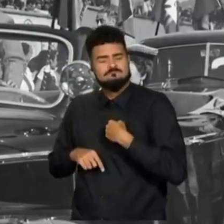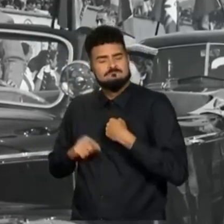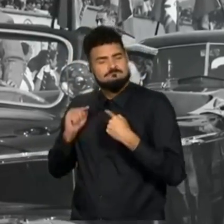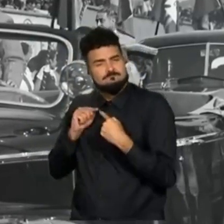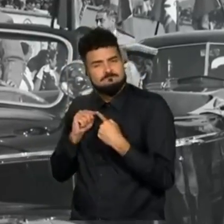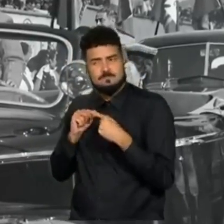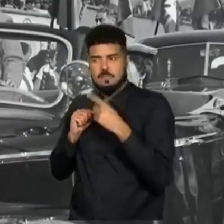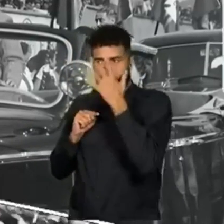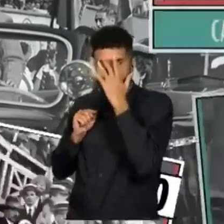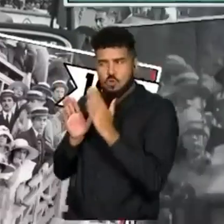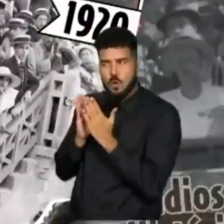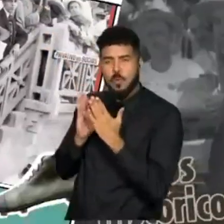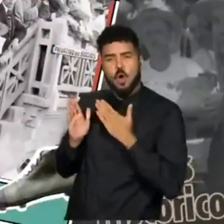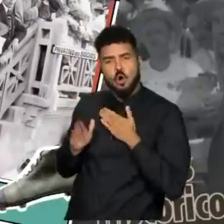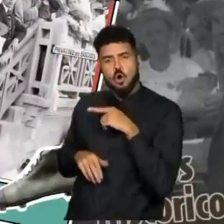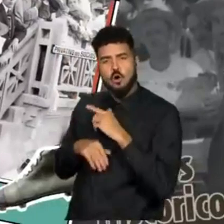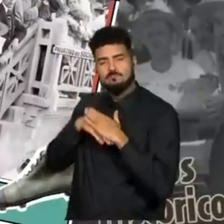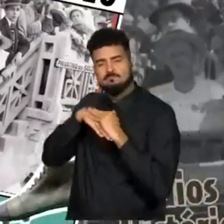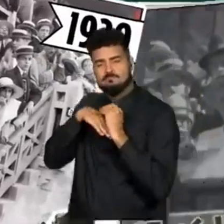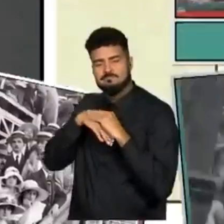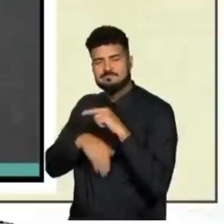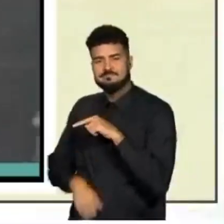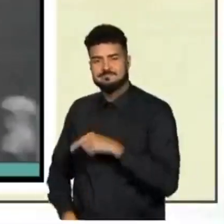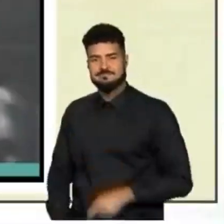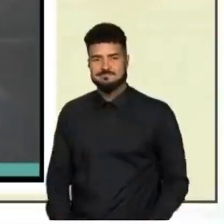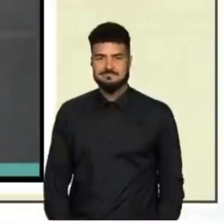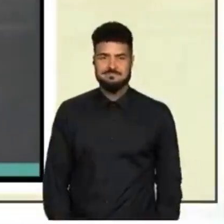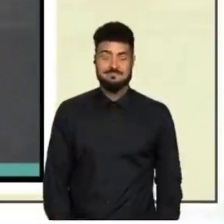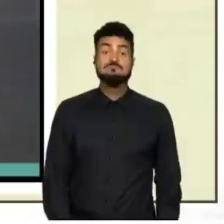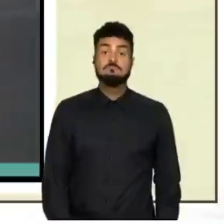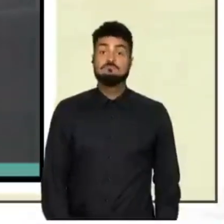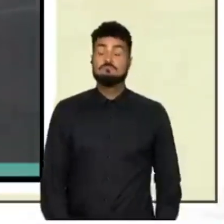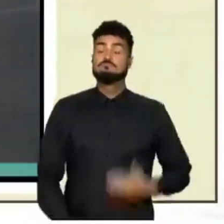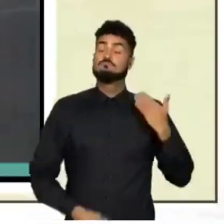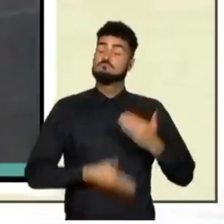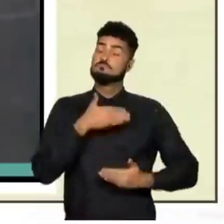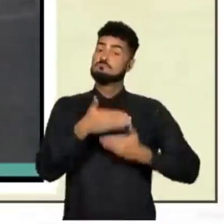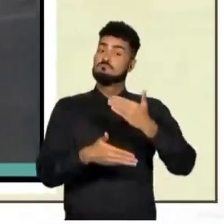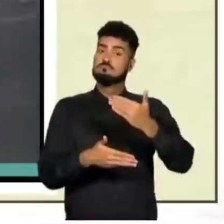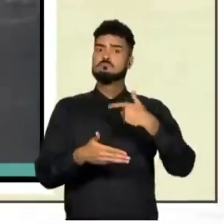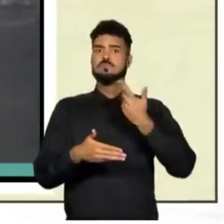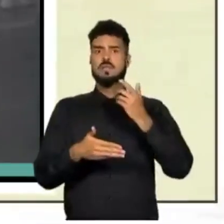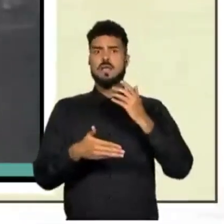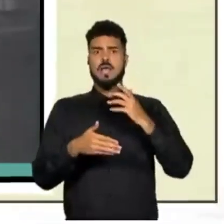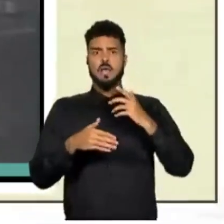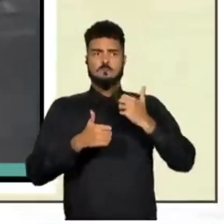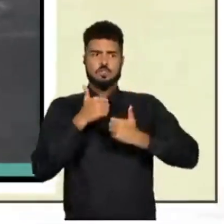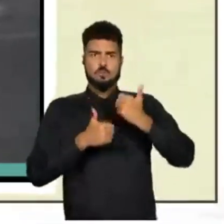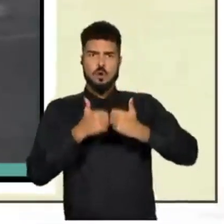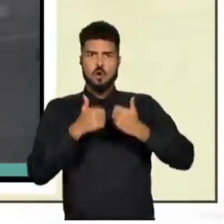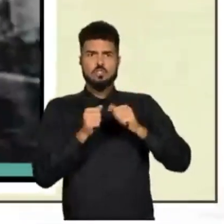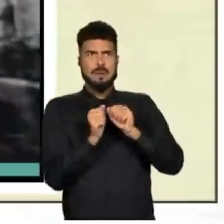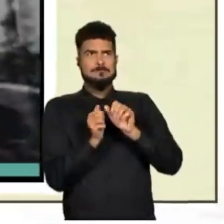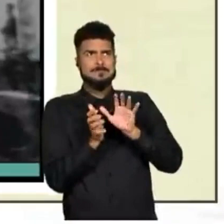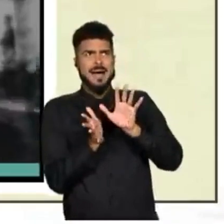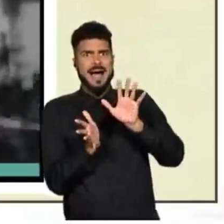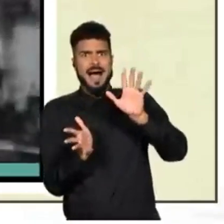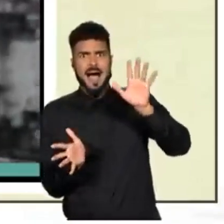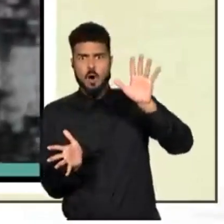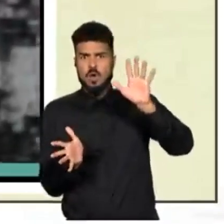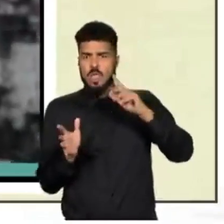acho que construir uma arquibancada ali atrás, não demanda um valor tão alto, de repente uns 5, 10 milhões, claro, falando em